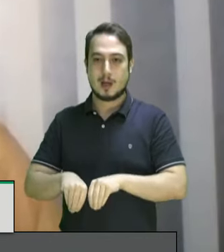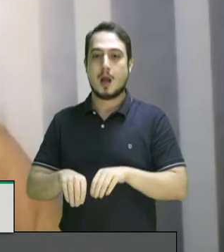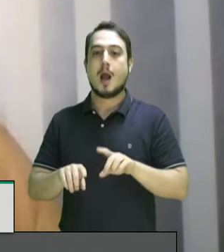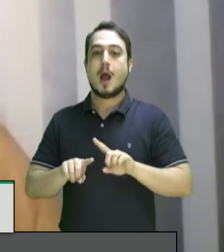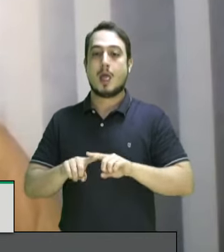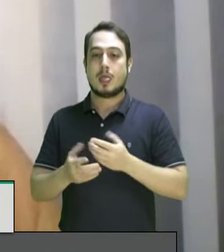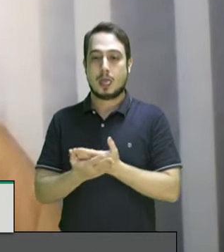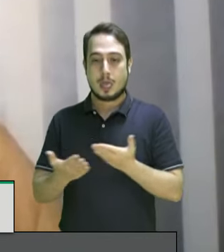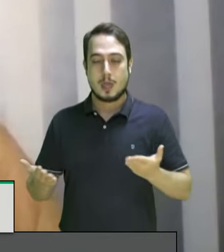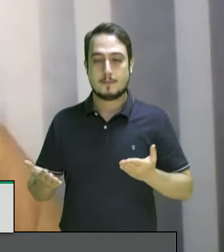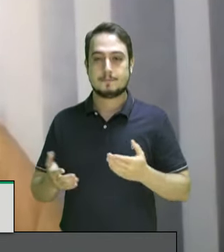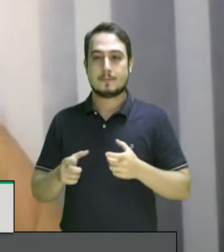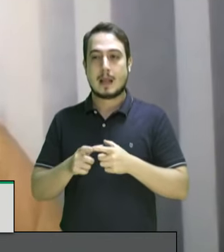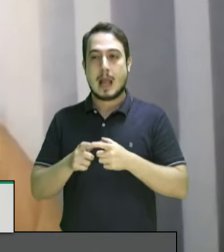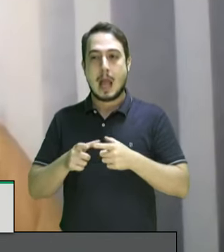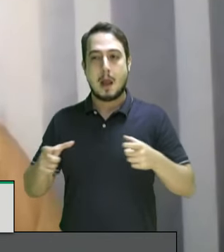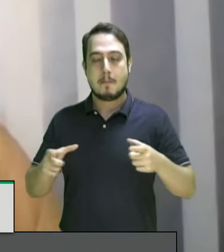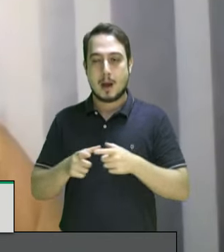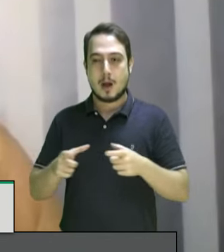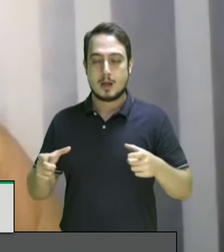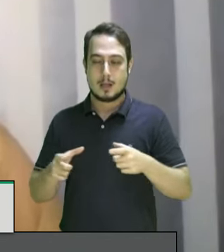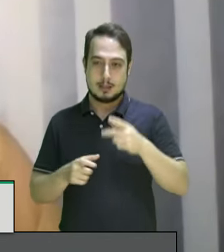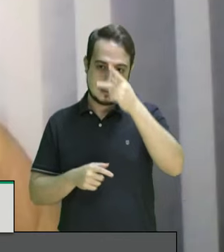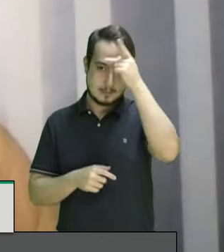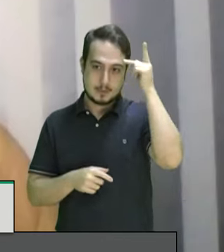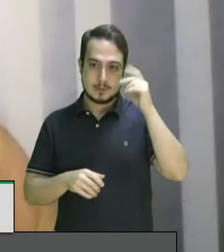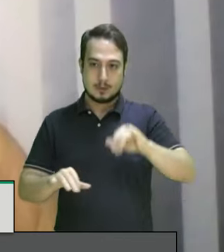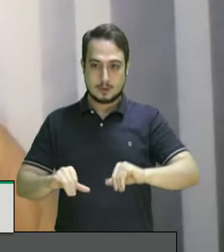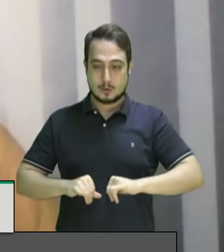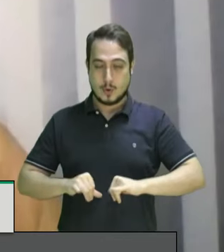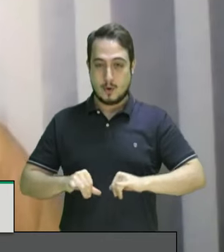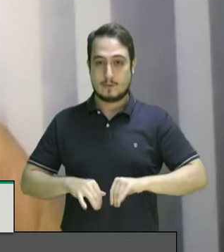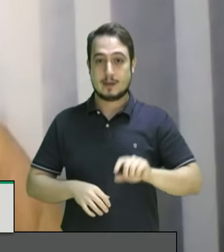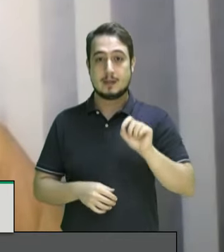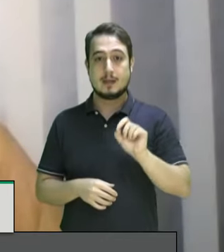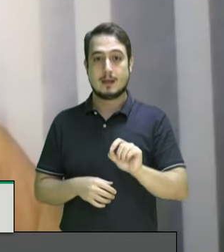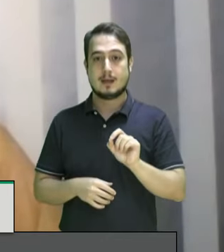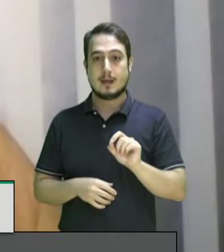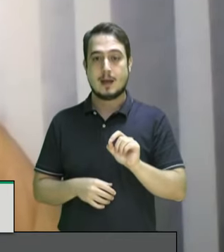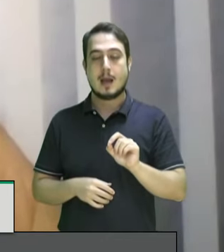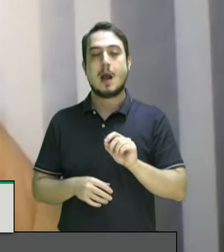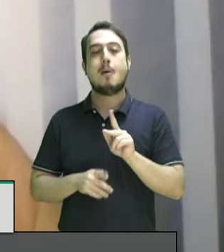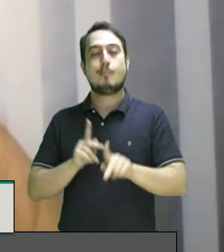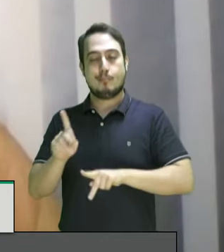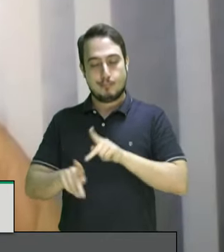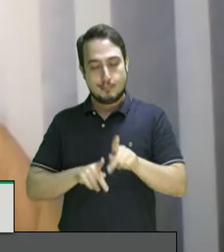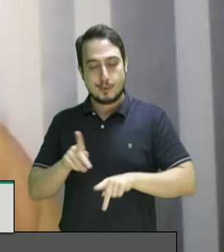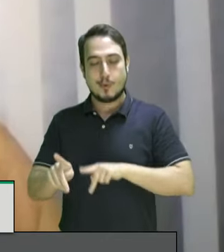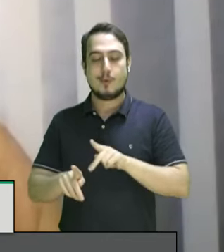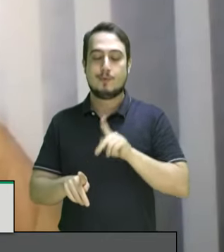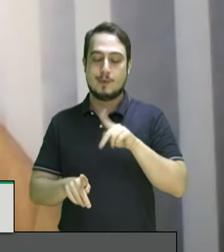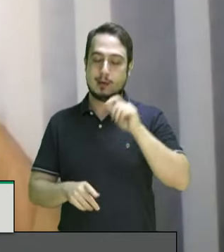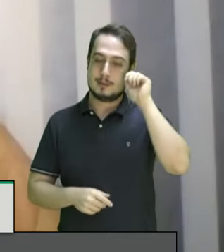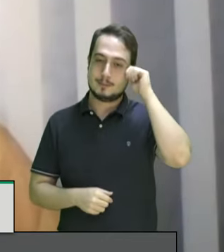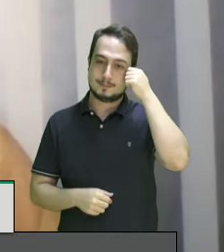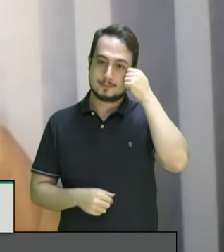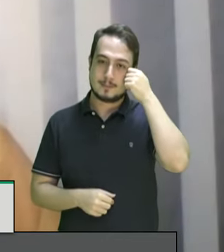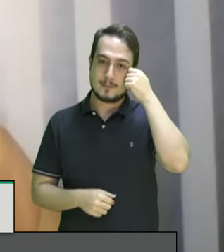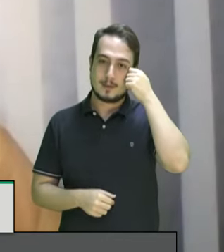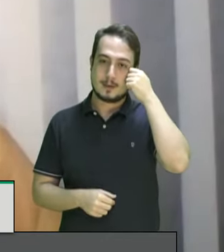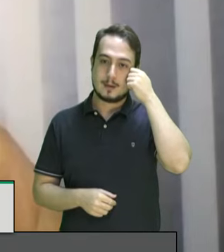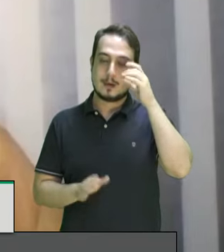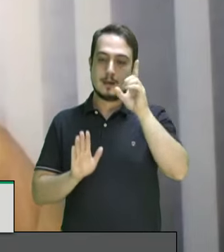abordemos a maior parte das pessoas afetadas será a população negra o nível de violação dos direitos